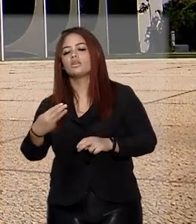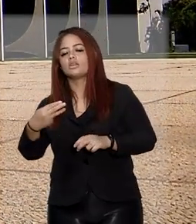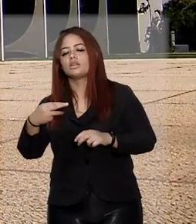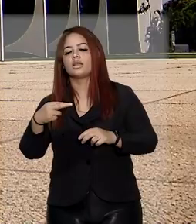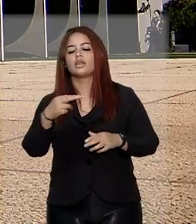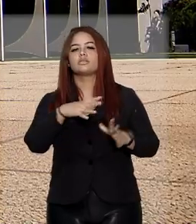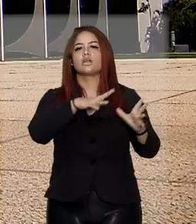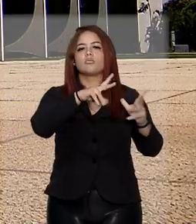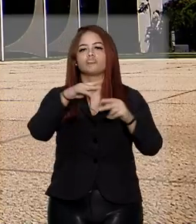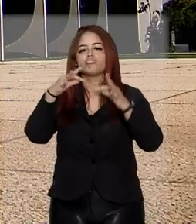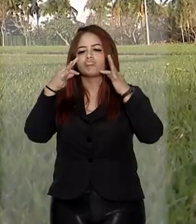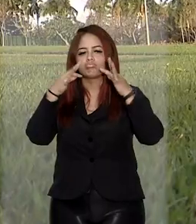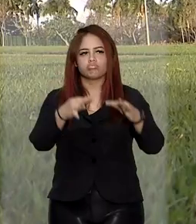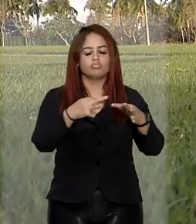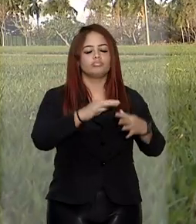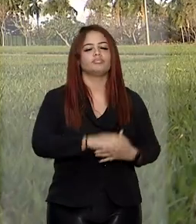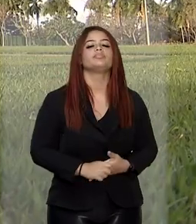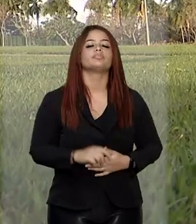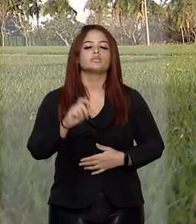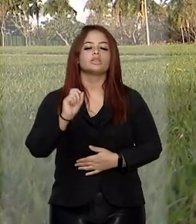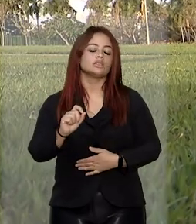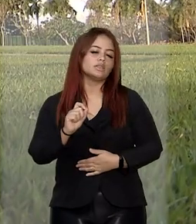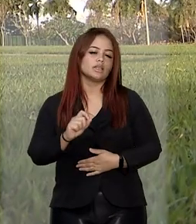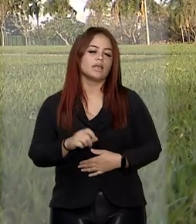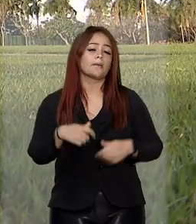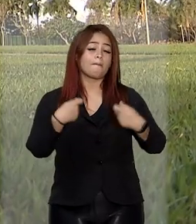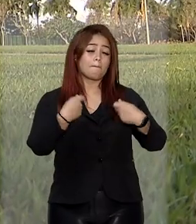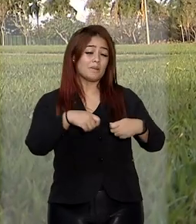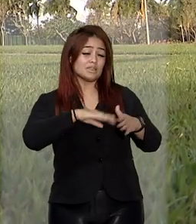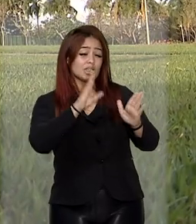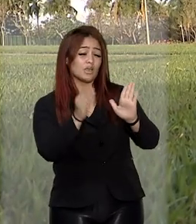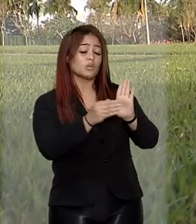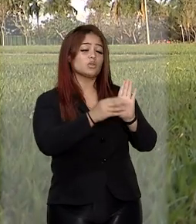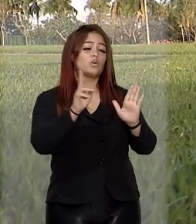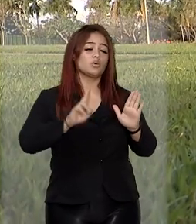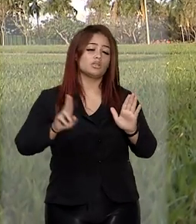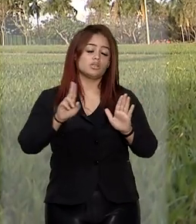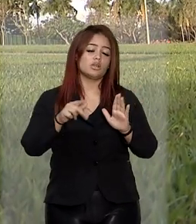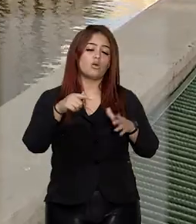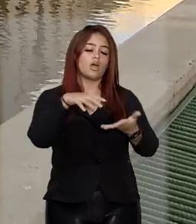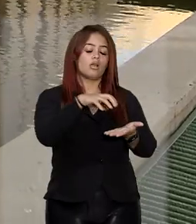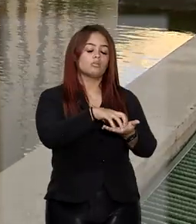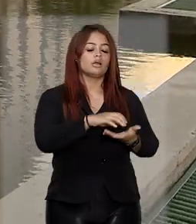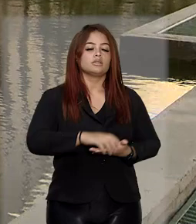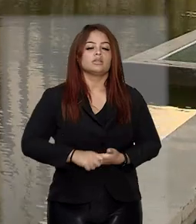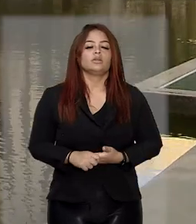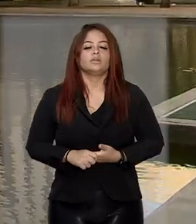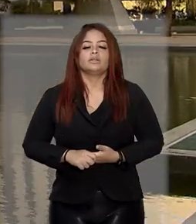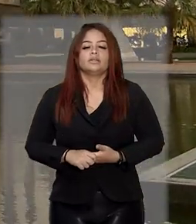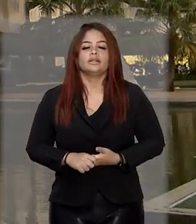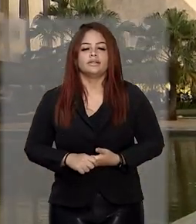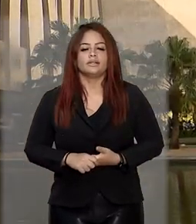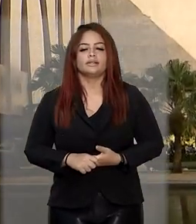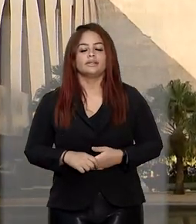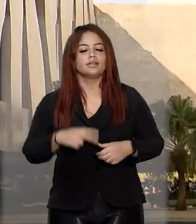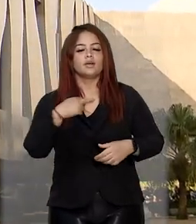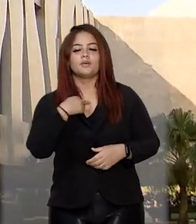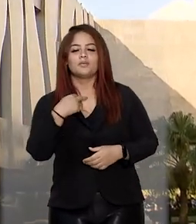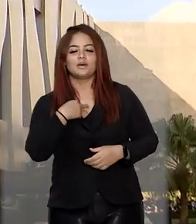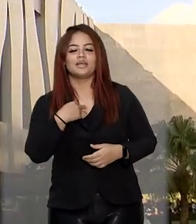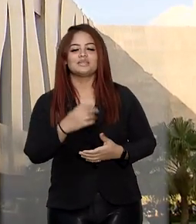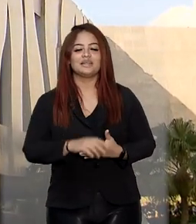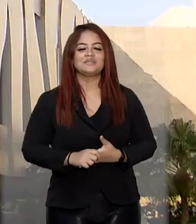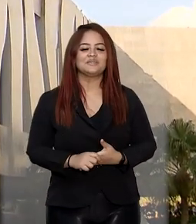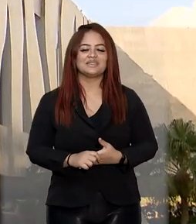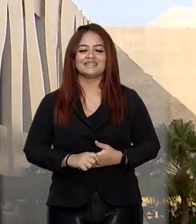do Supremo Tribunal Federal a necessidade de inclusão da União no polo passivo, o que não seria possível por se tratar